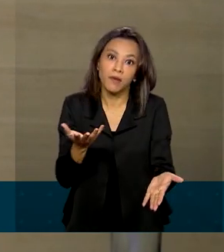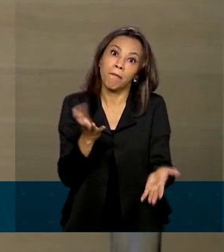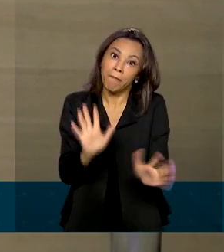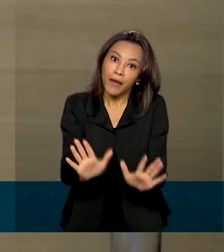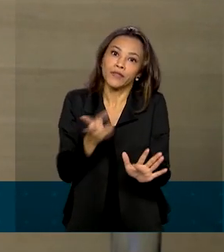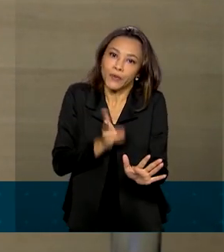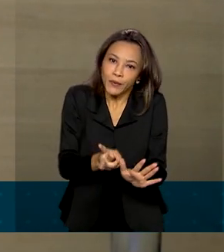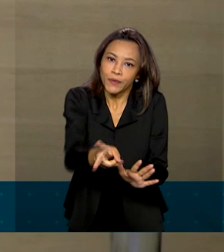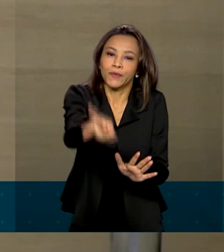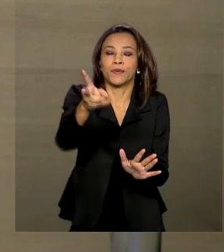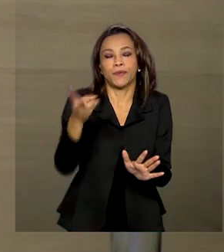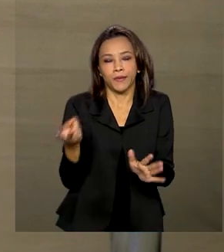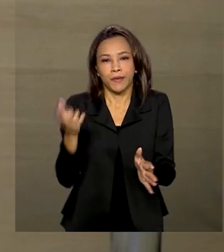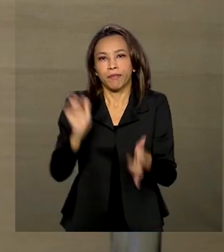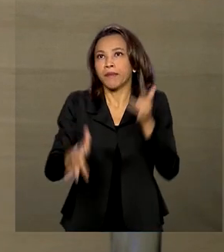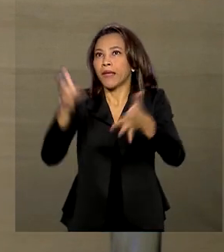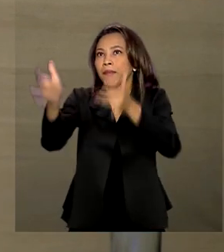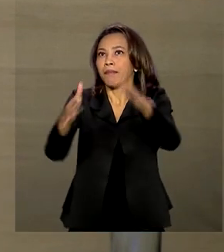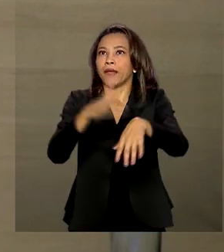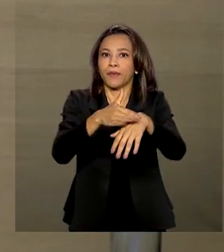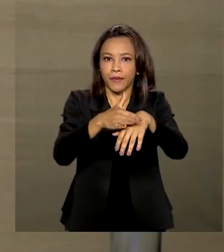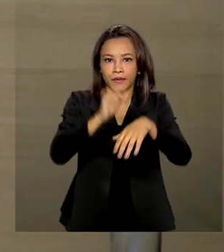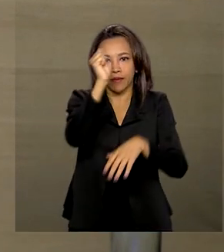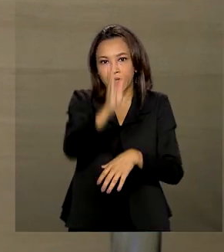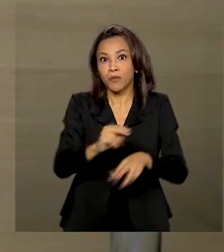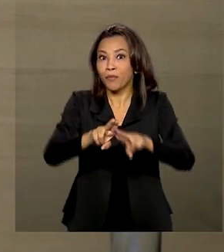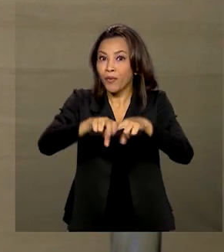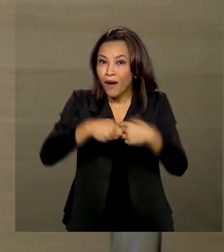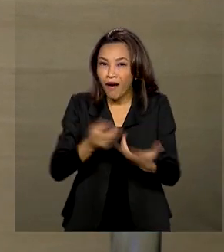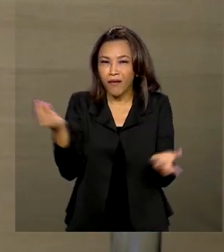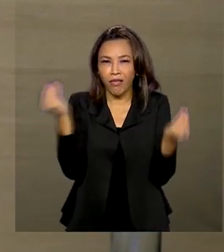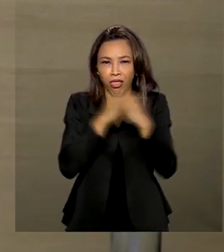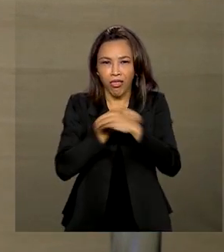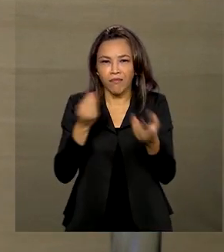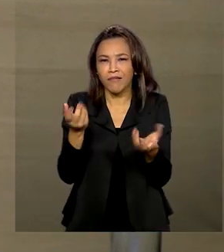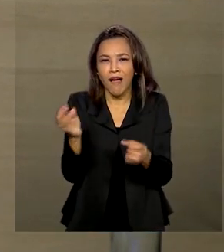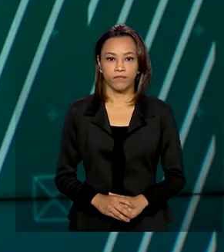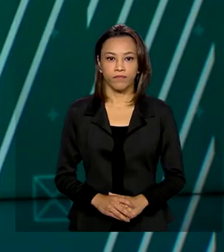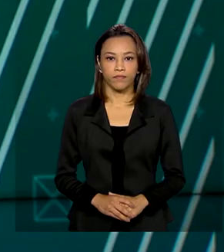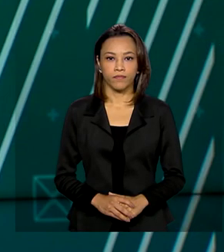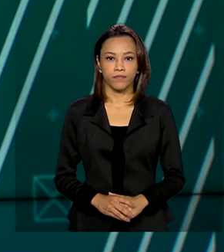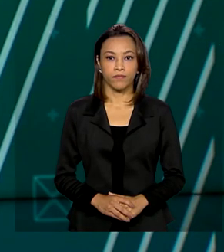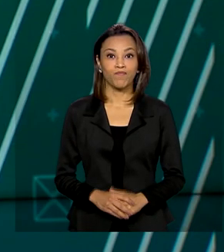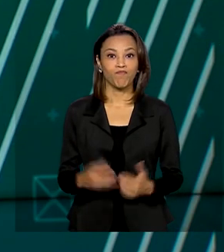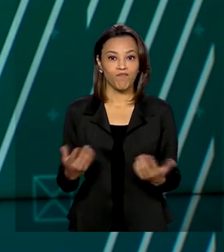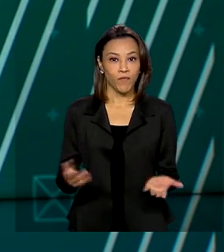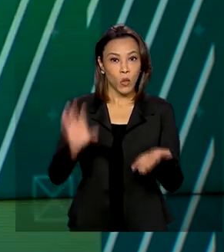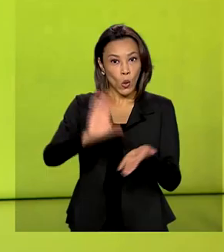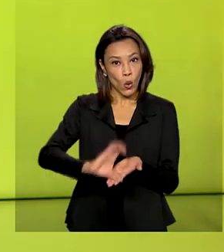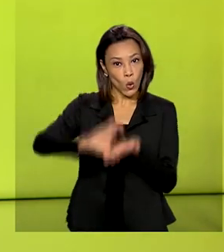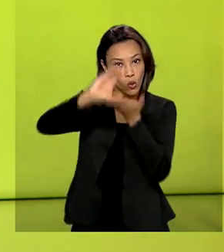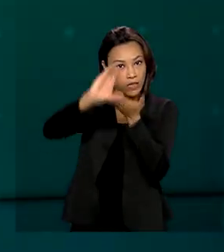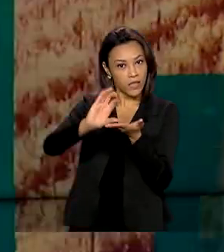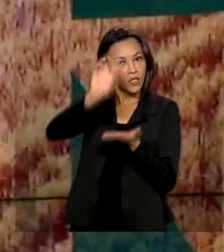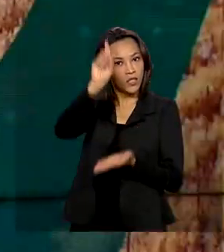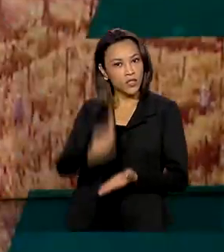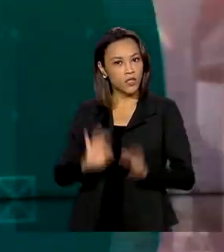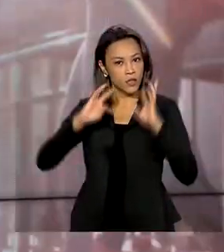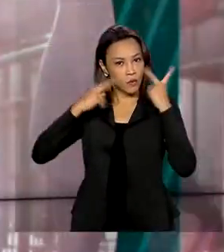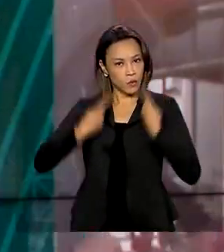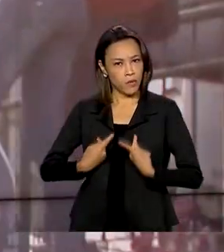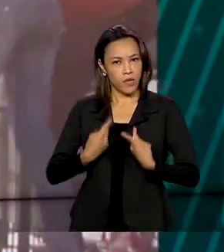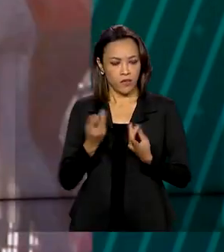permanecem no nosso país justamente pela nossa fragilidade nesse setor. O Conselho Nacional de Direitos Humanos